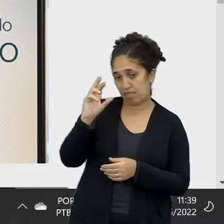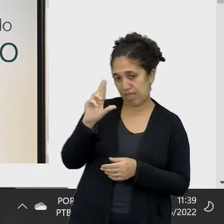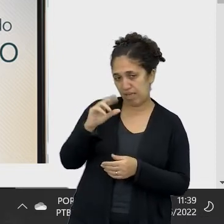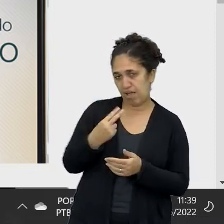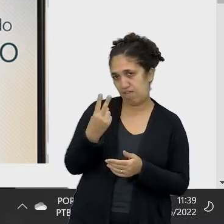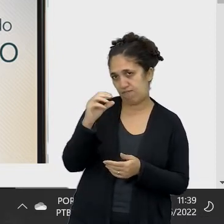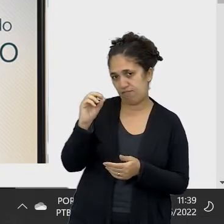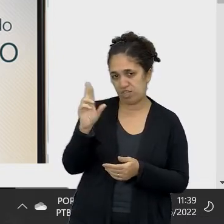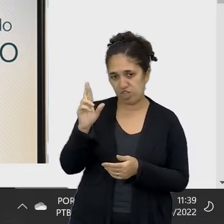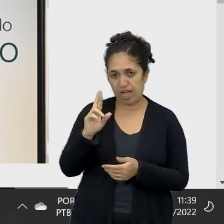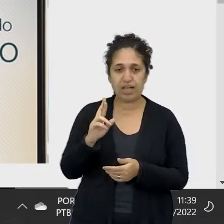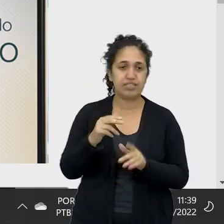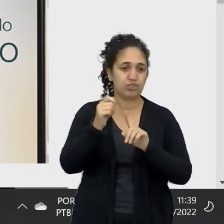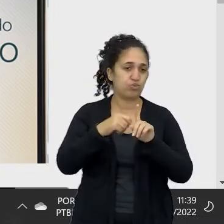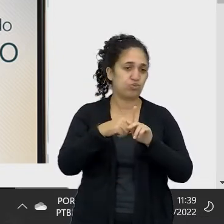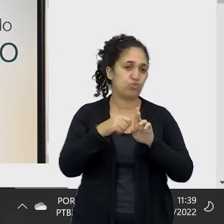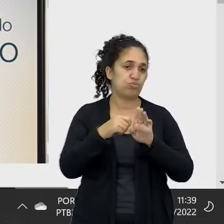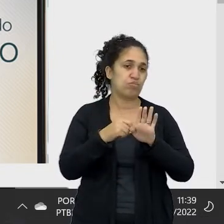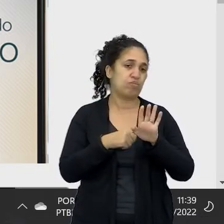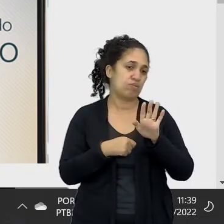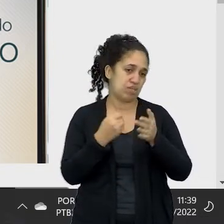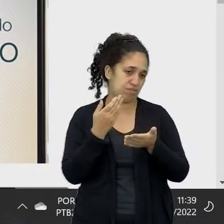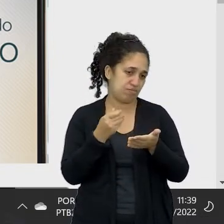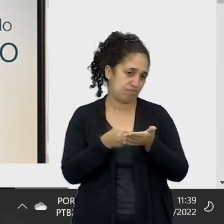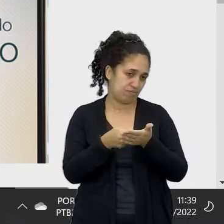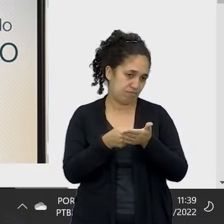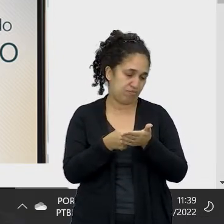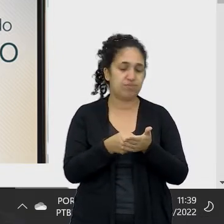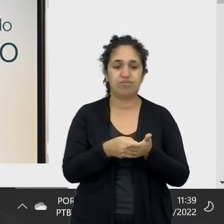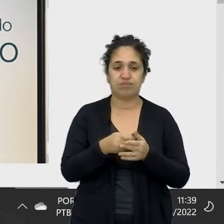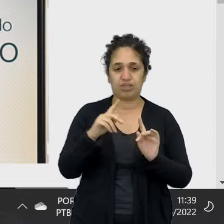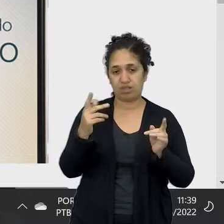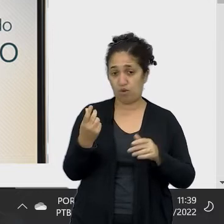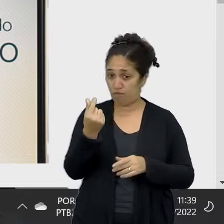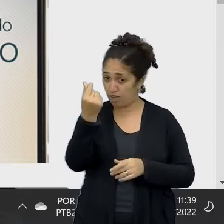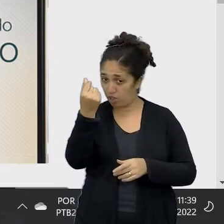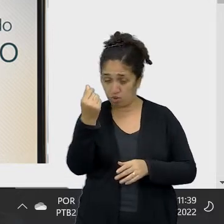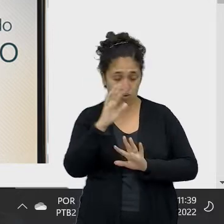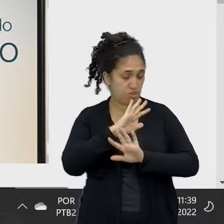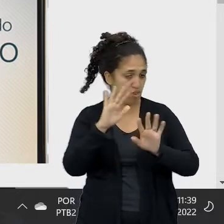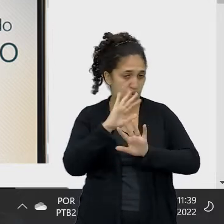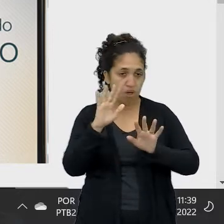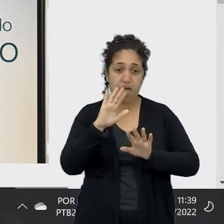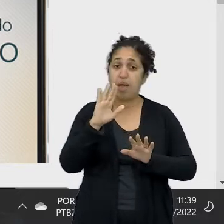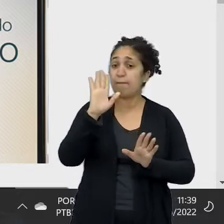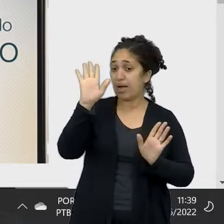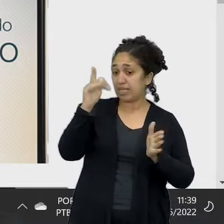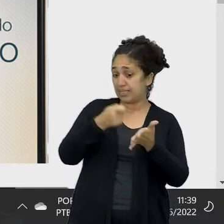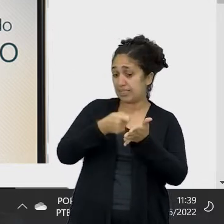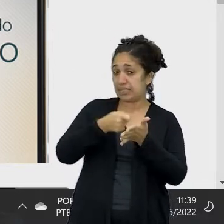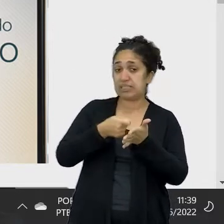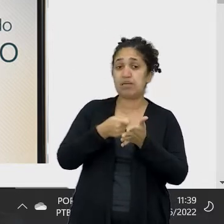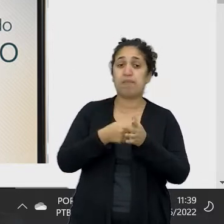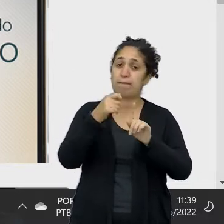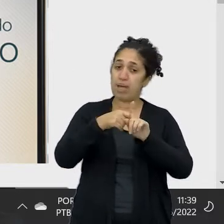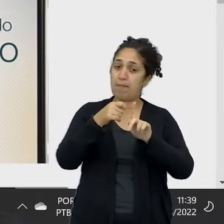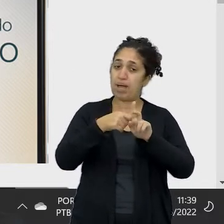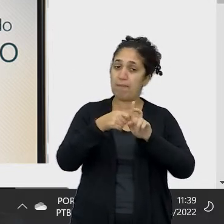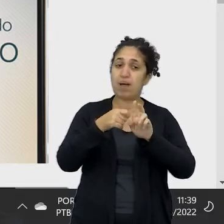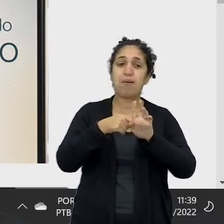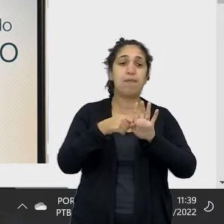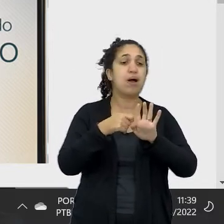aplicar todo mês, lembrando que não importa o valor, que é a disciplina, né? Você ter essa disciplina de